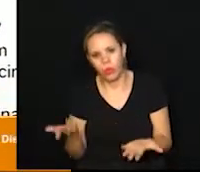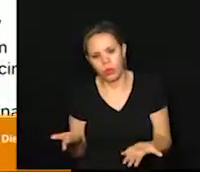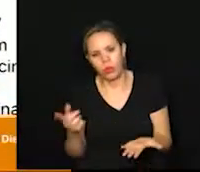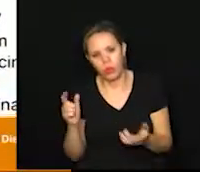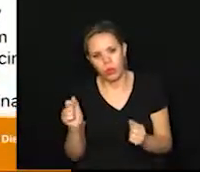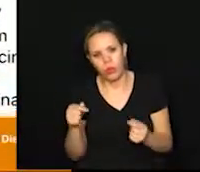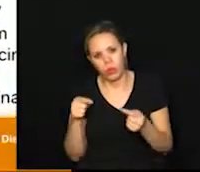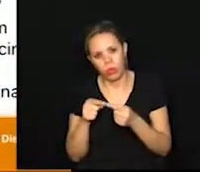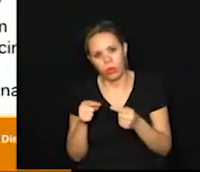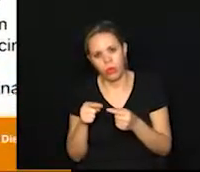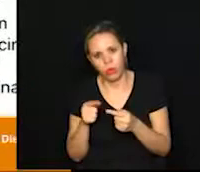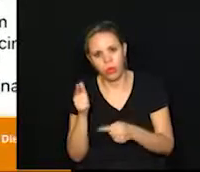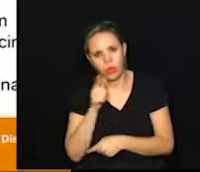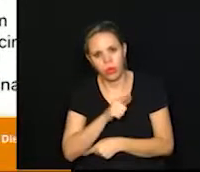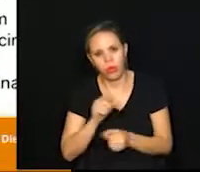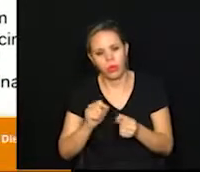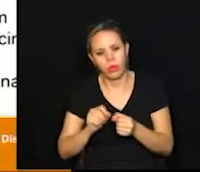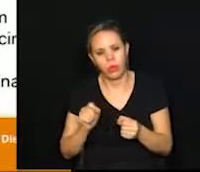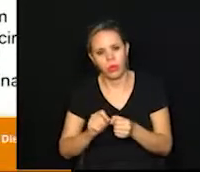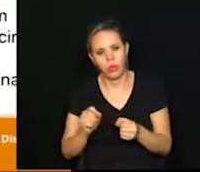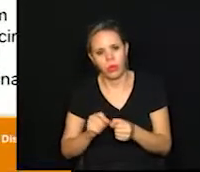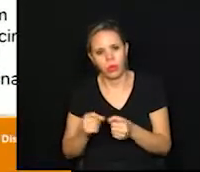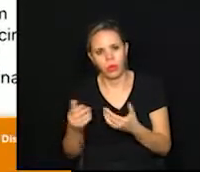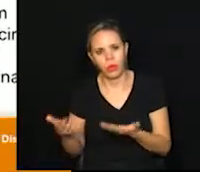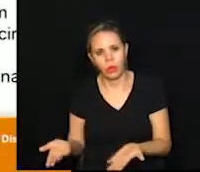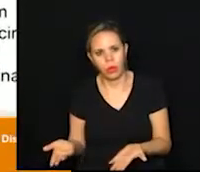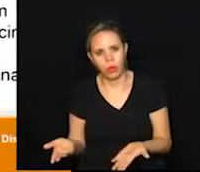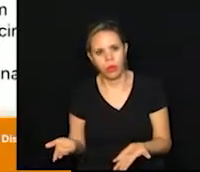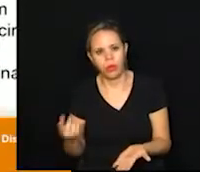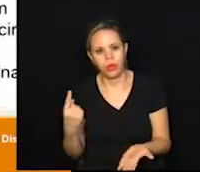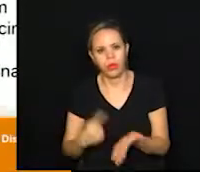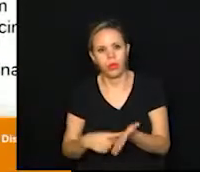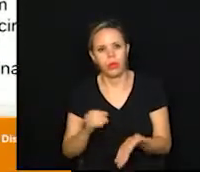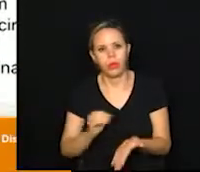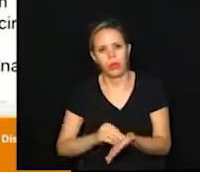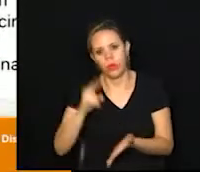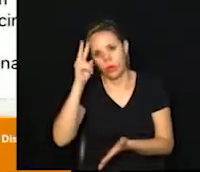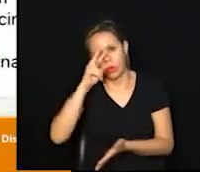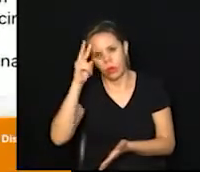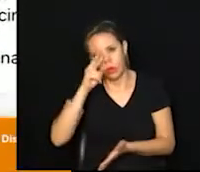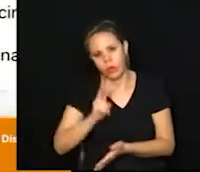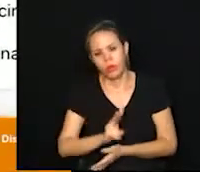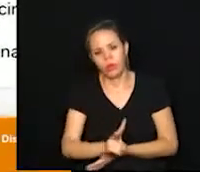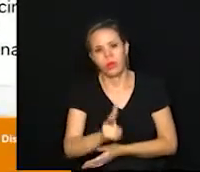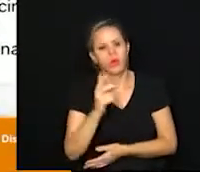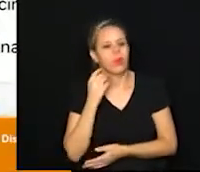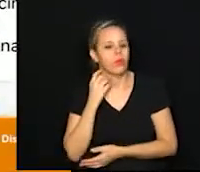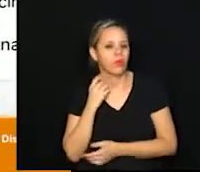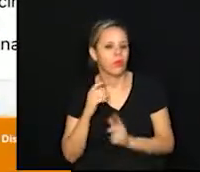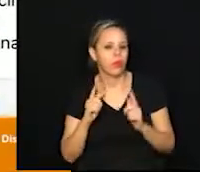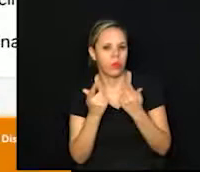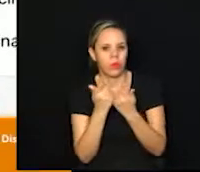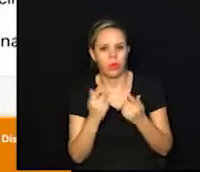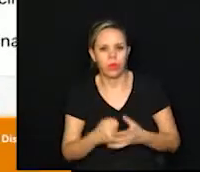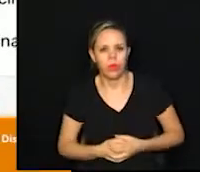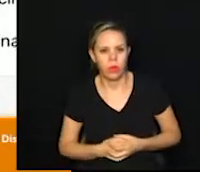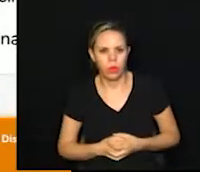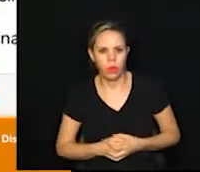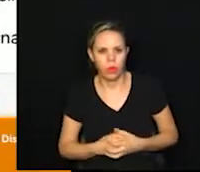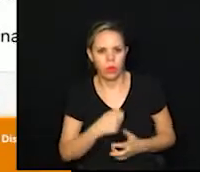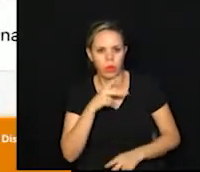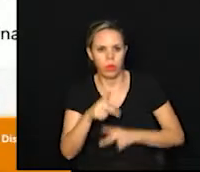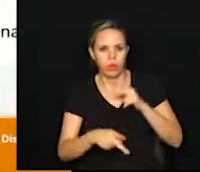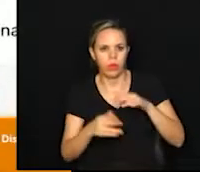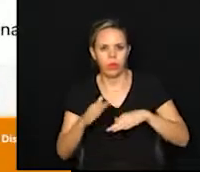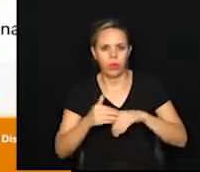você se encaixa para conseguir fazer esse agendamento. Lembrando que a gente continua com os outros grupos, olha, pessoas